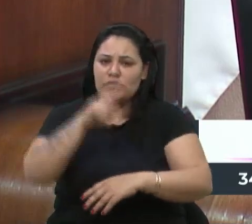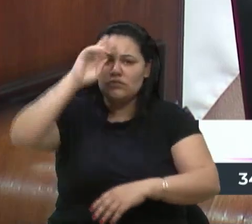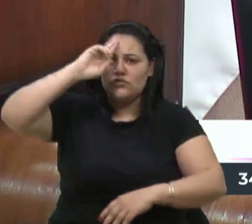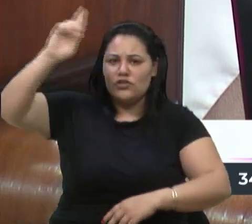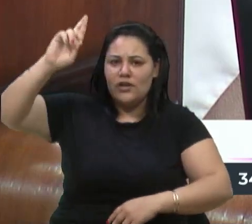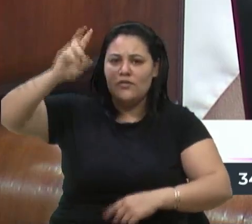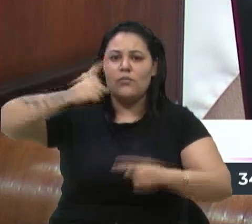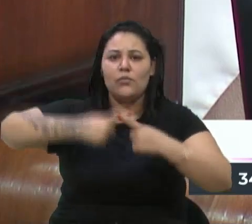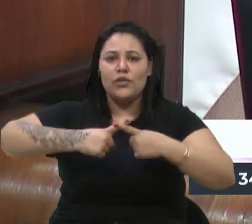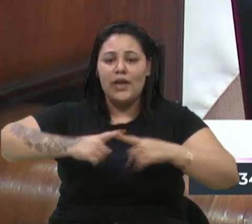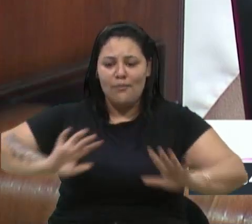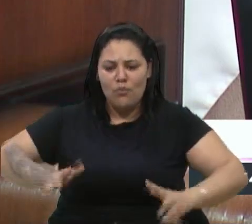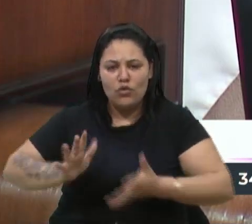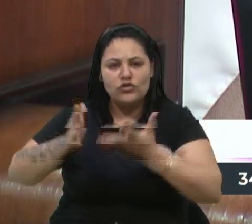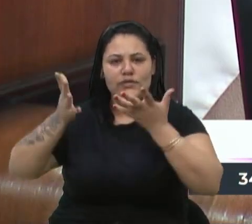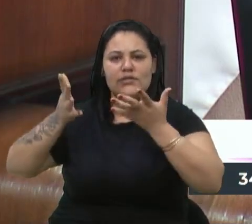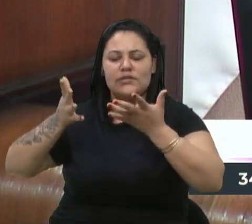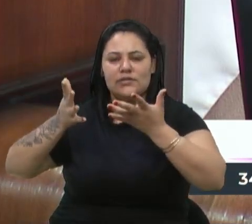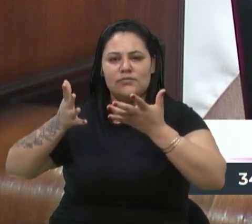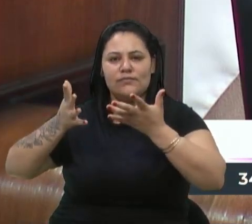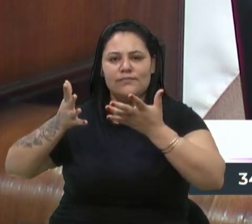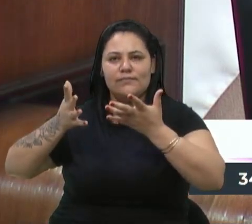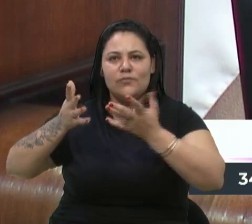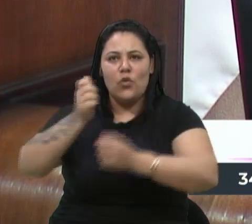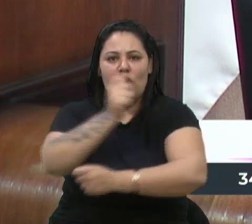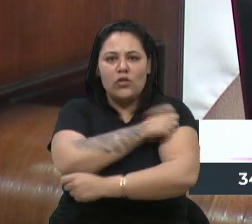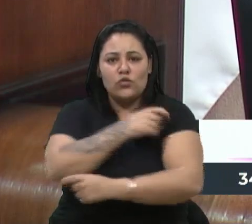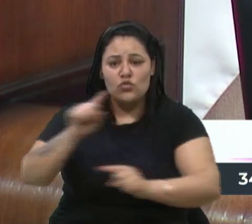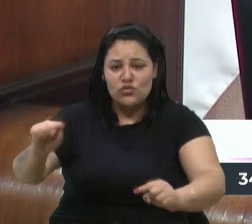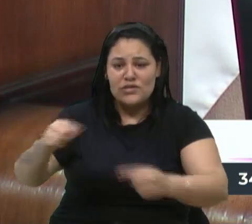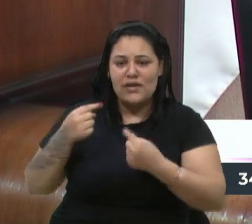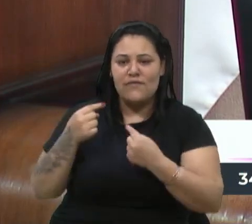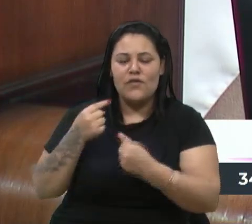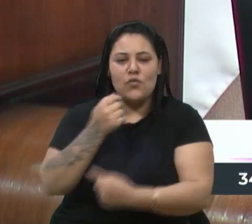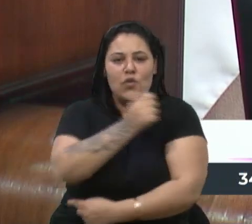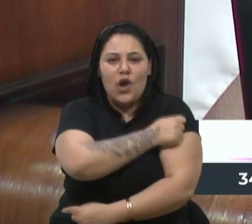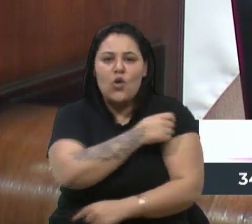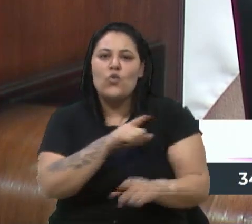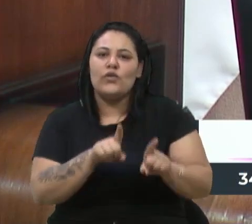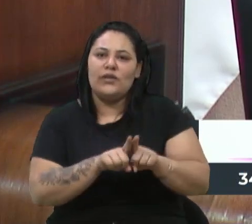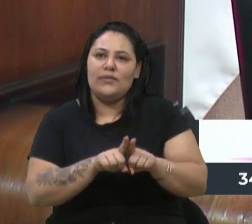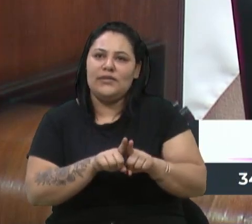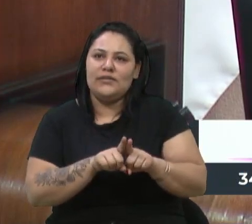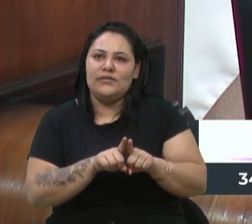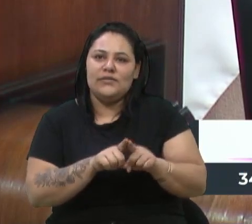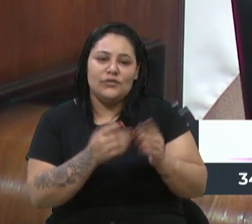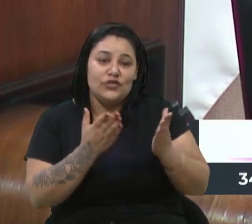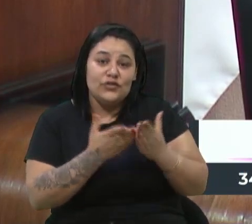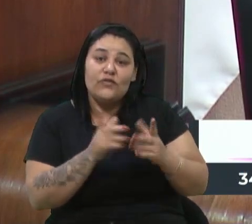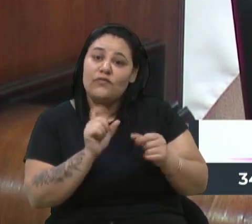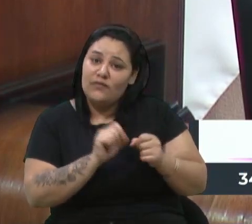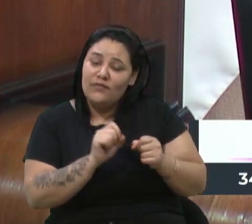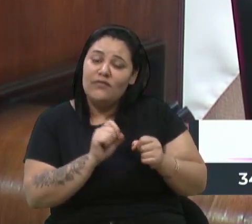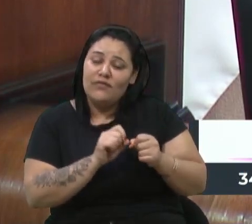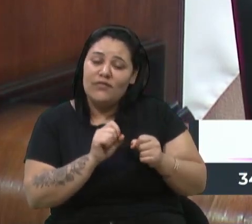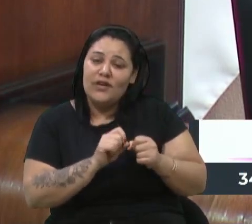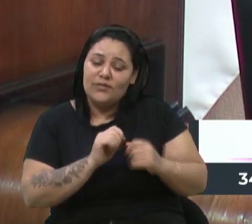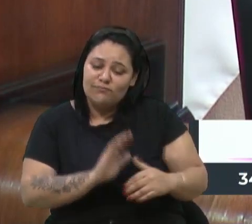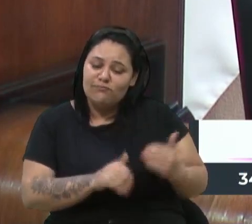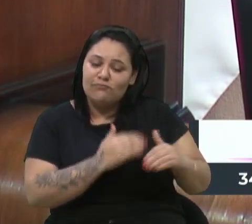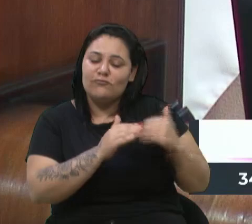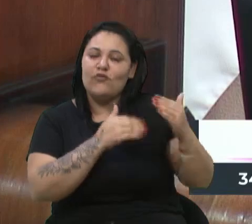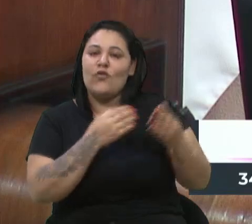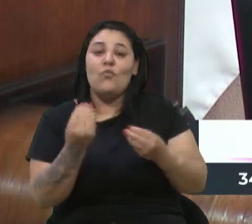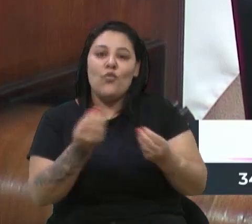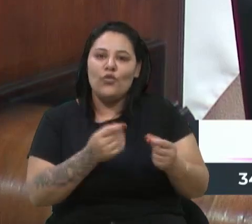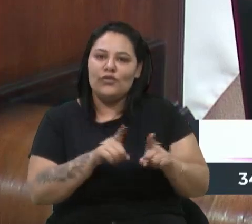vem deles esse incentivo para a participação. E o desafio para os estudantes é algo que faz crescer muito. Eu tinha